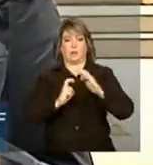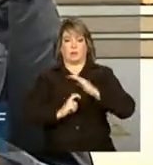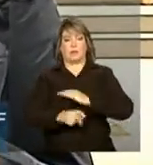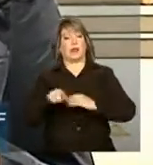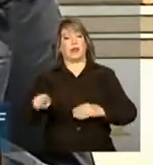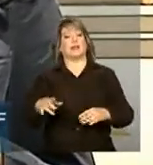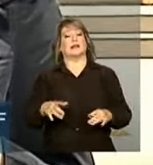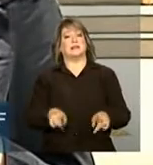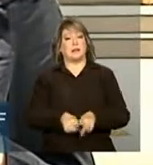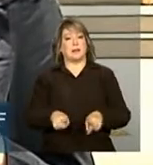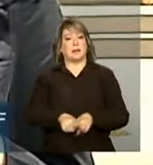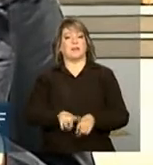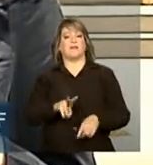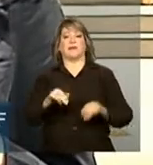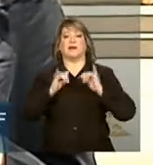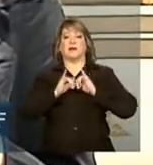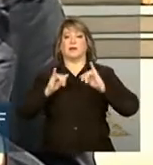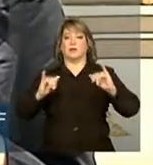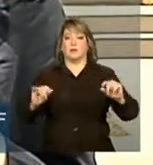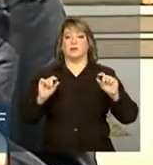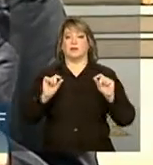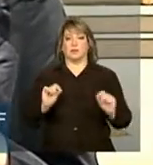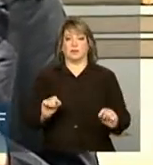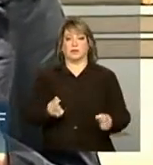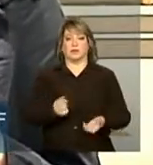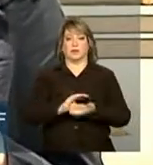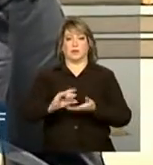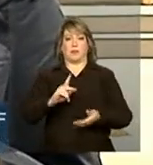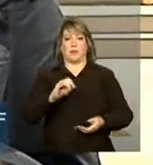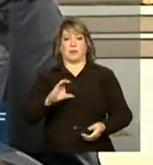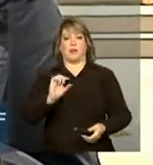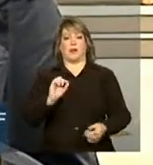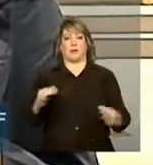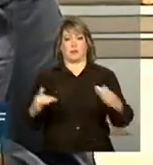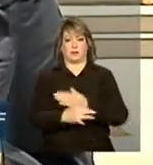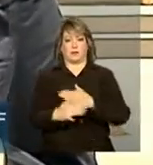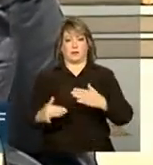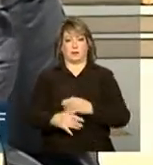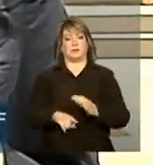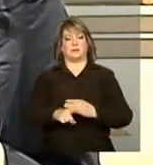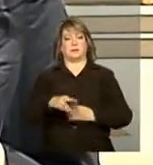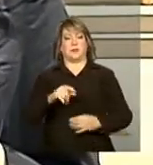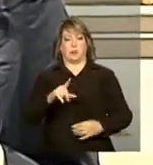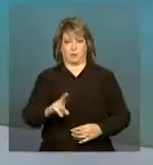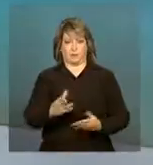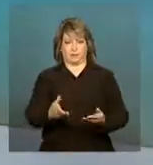ela também deve anunciar os investimentos no PAC Mobilidade Urbana. Malu.